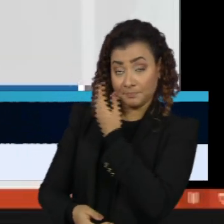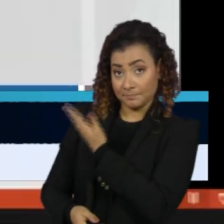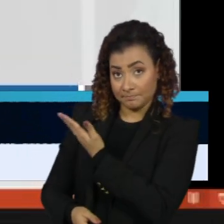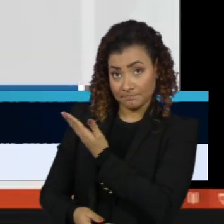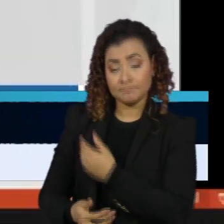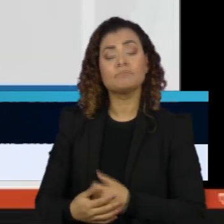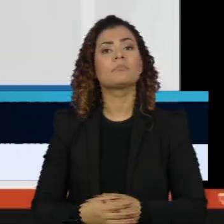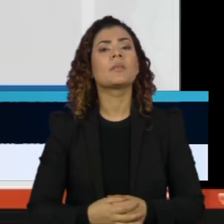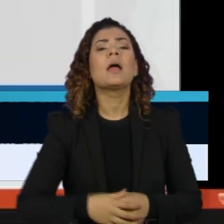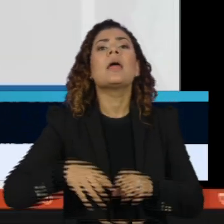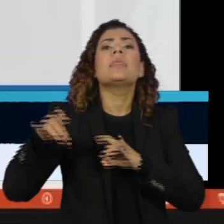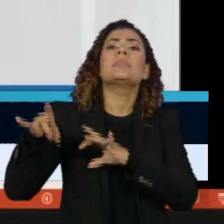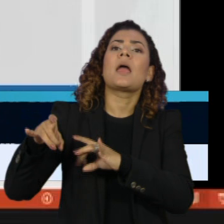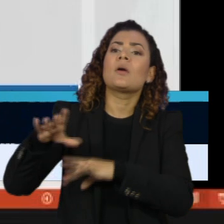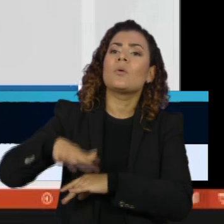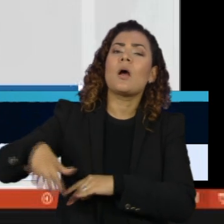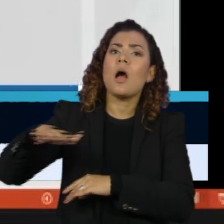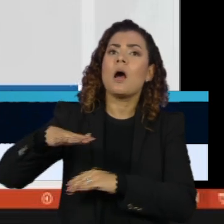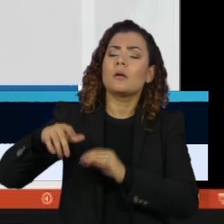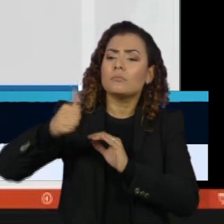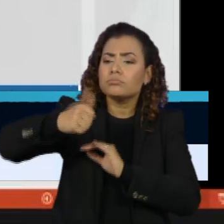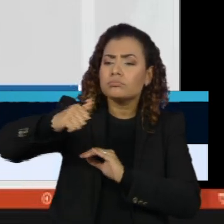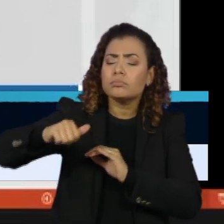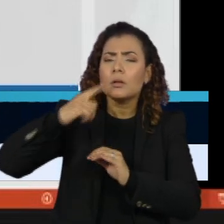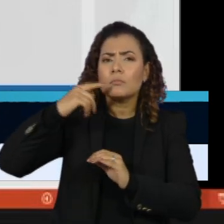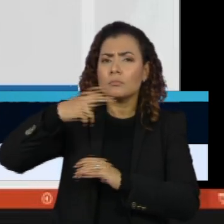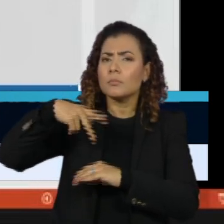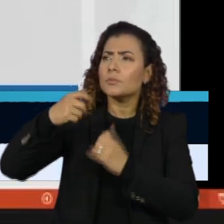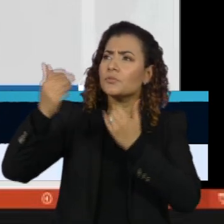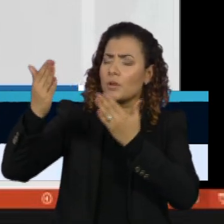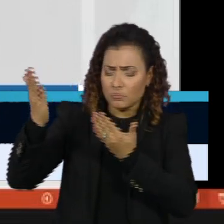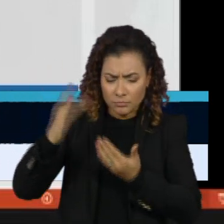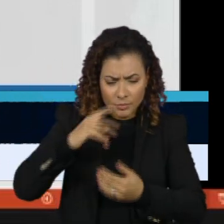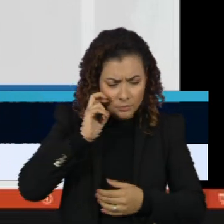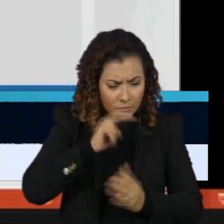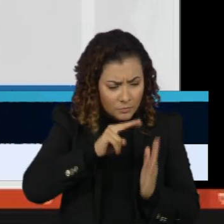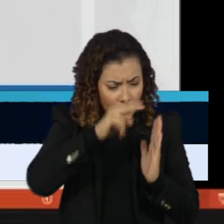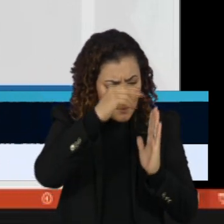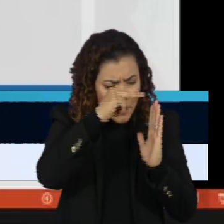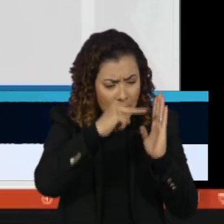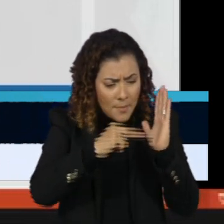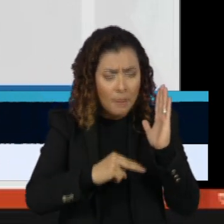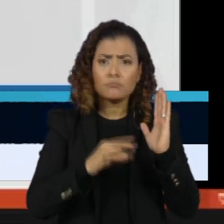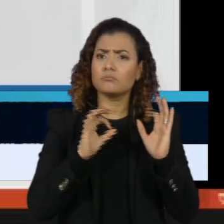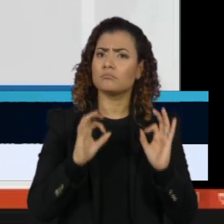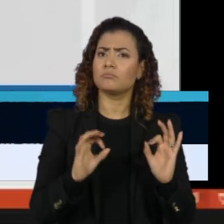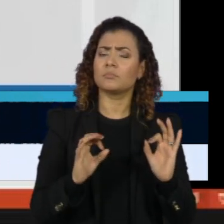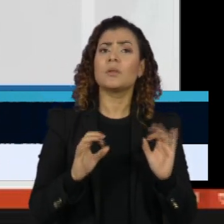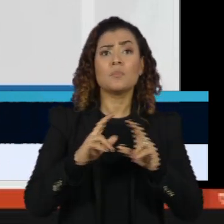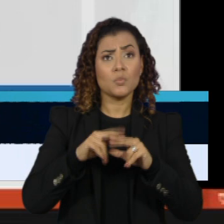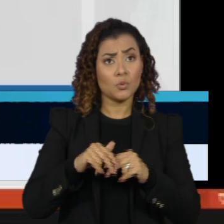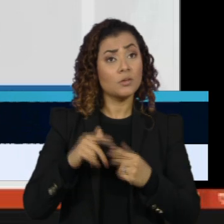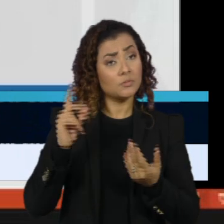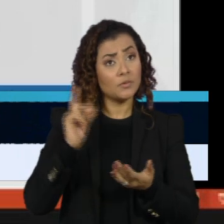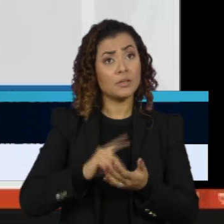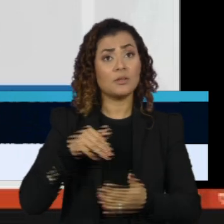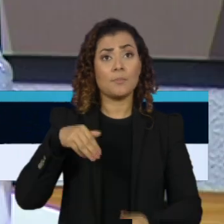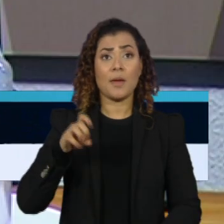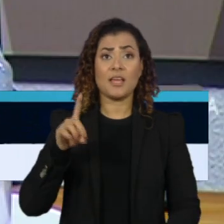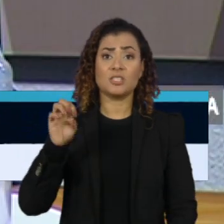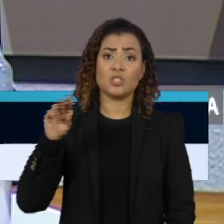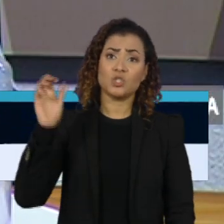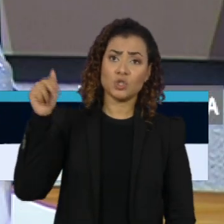por um técnico da divisão de importação, foi verificado que Madison Biotech não é a